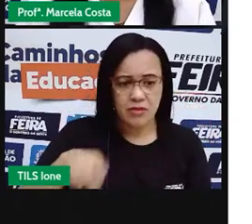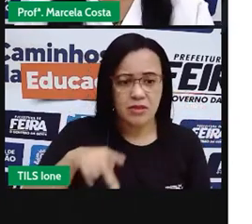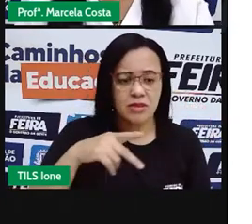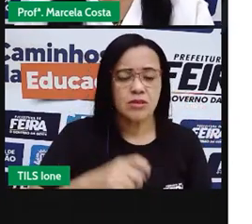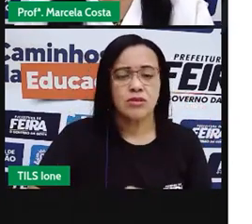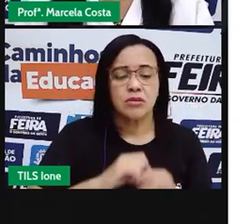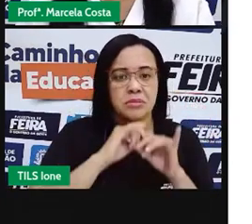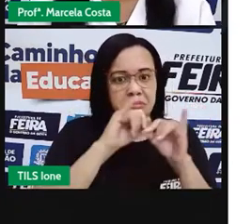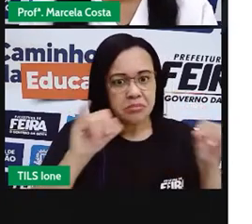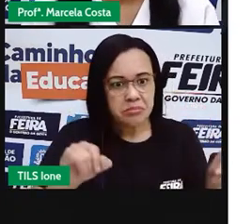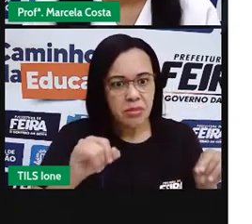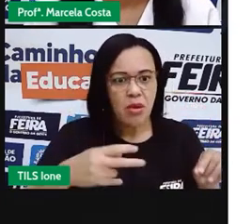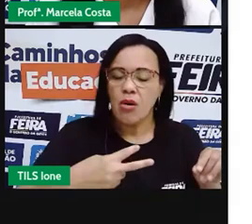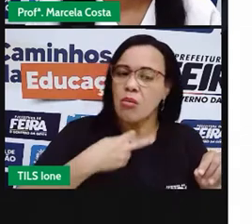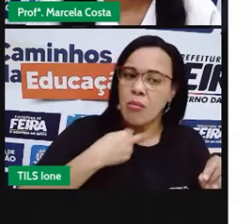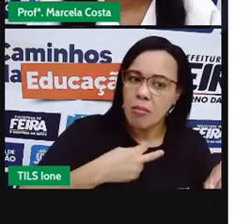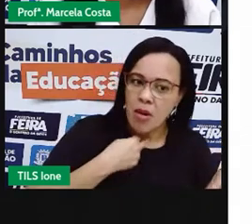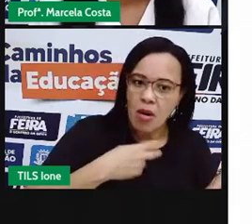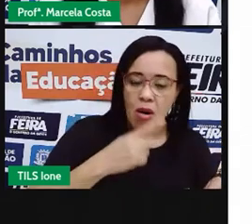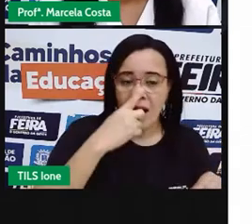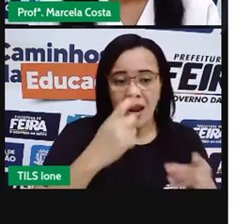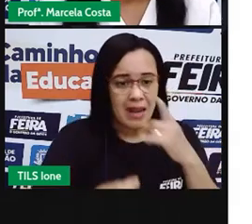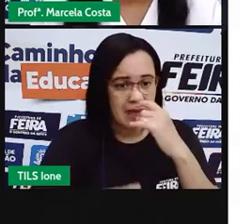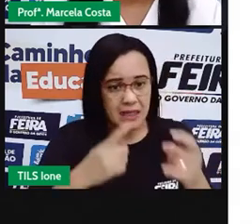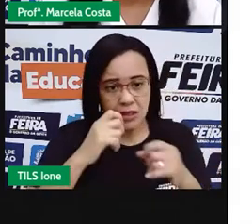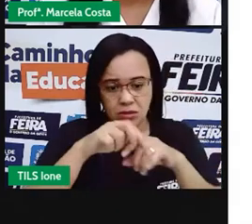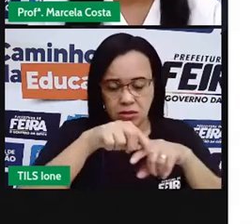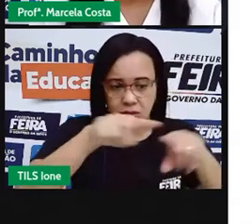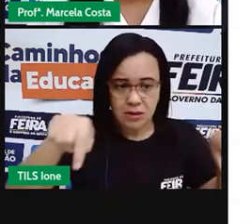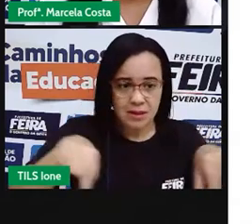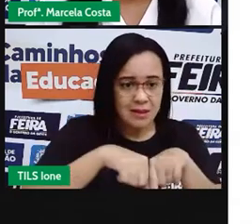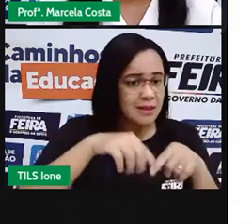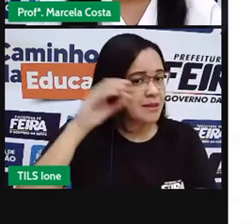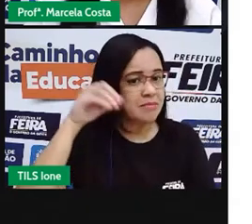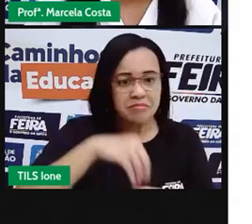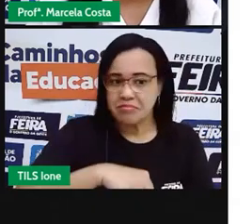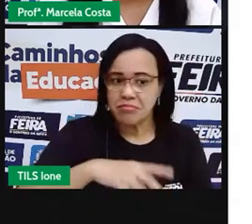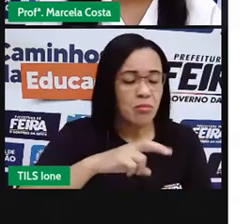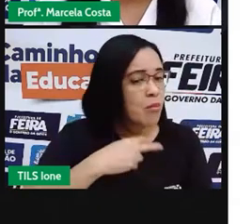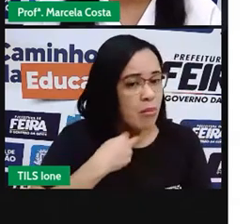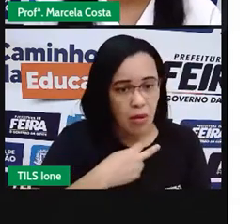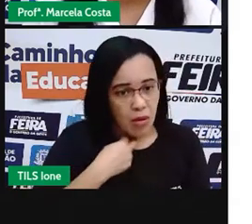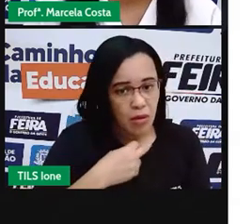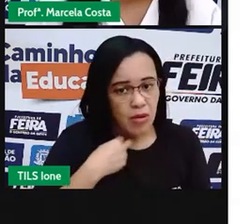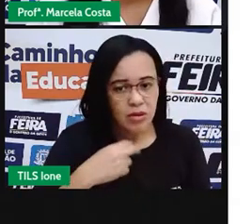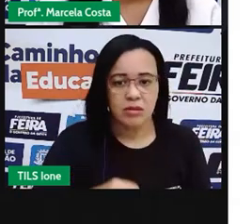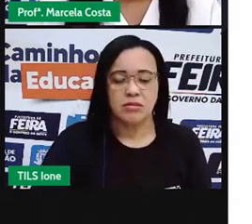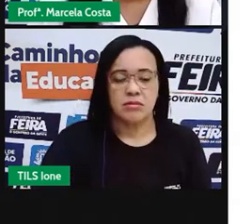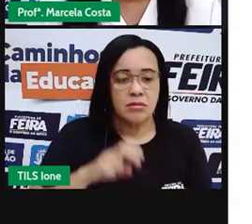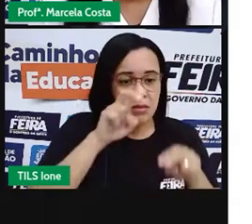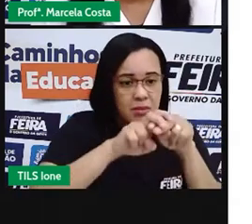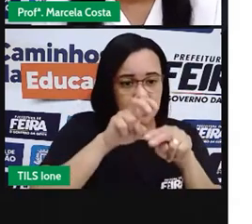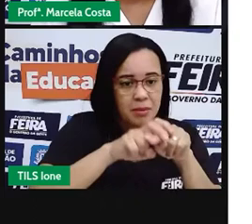lixo no chão da sala? Deixava as festeiras e as cadeiras todas